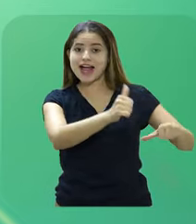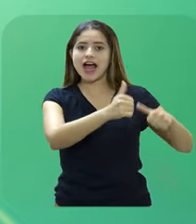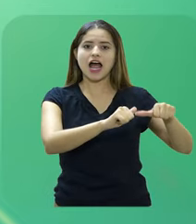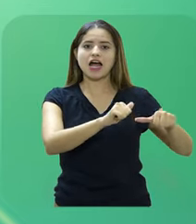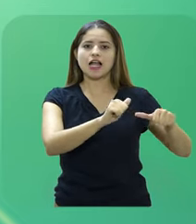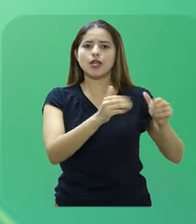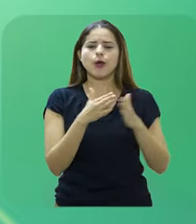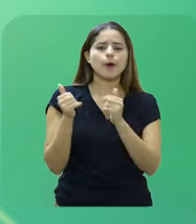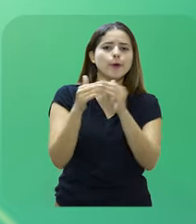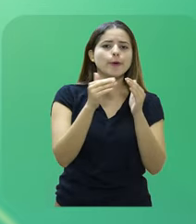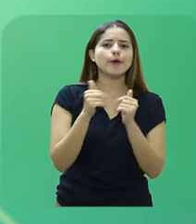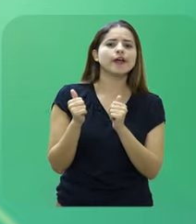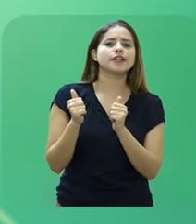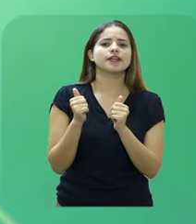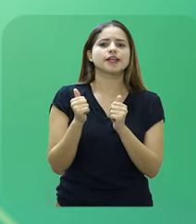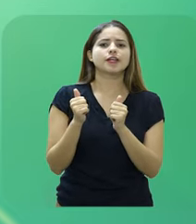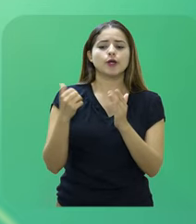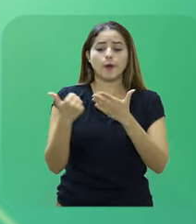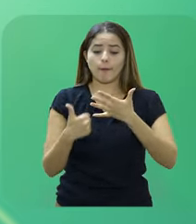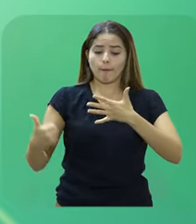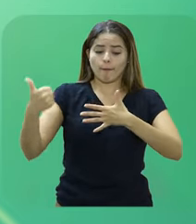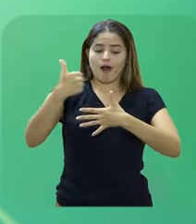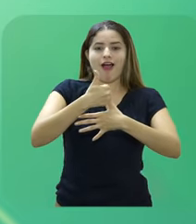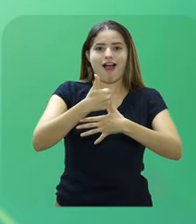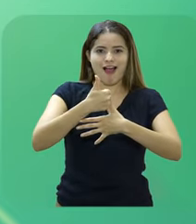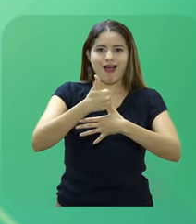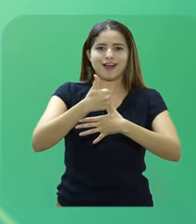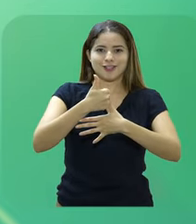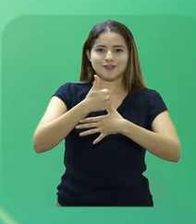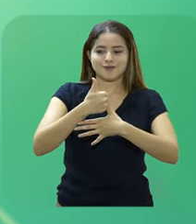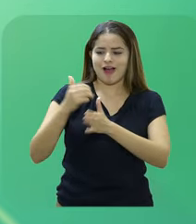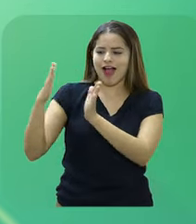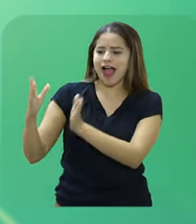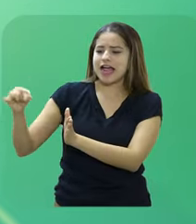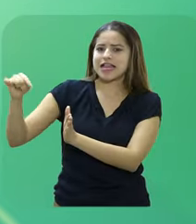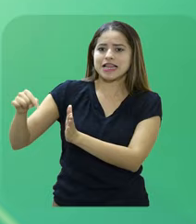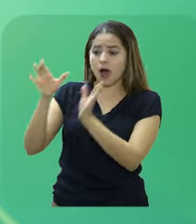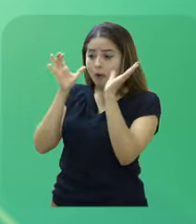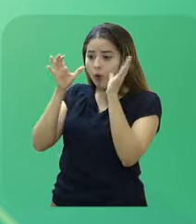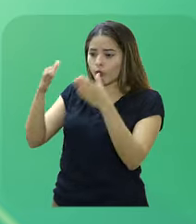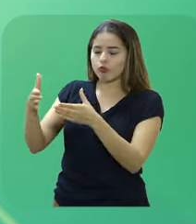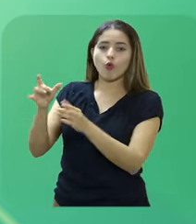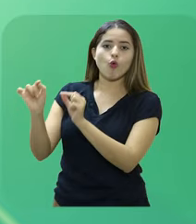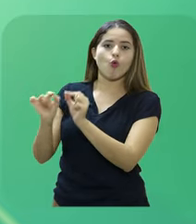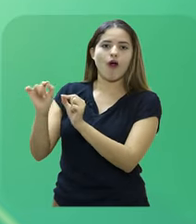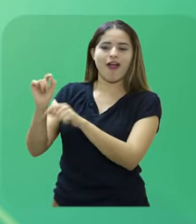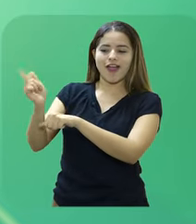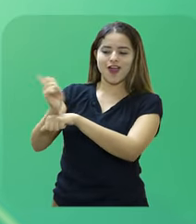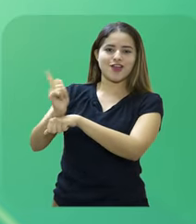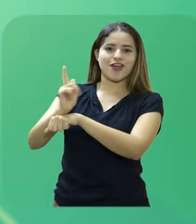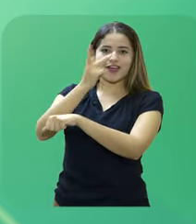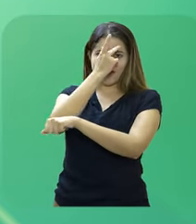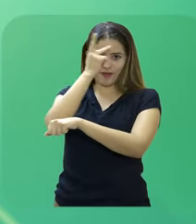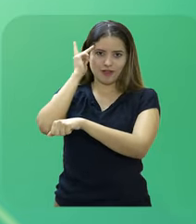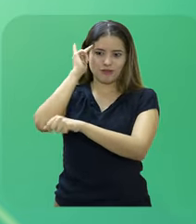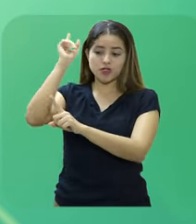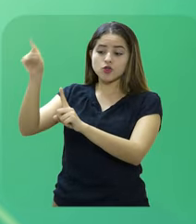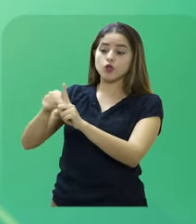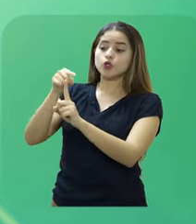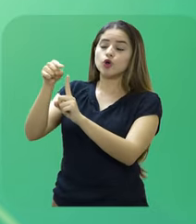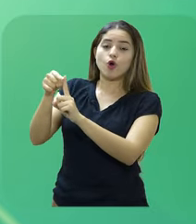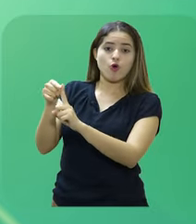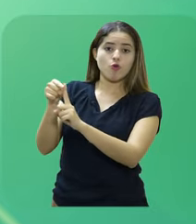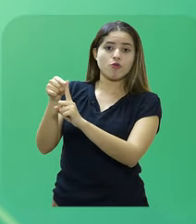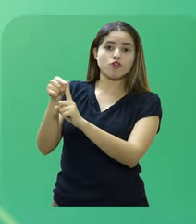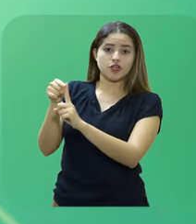Análise e priorização de necessidades. É a etapa destinada às coordenações de gestão de pessoas, com o